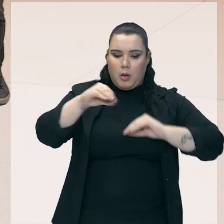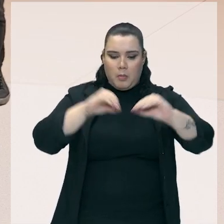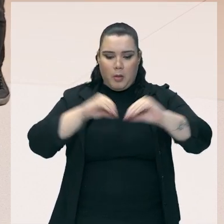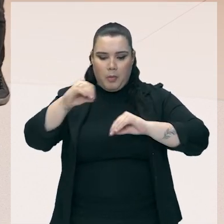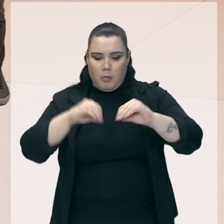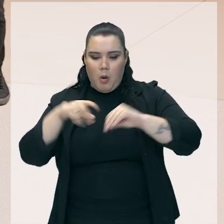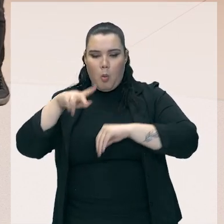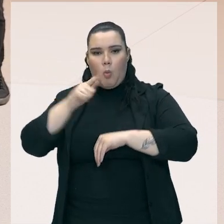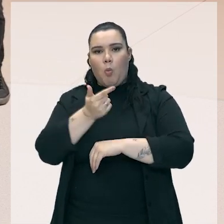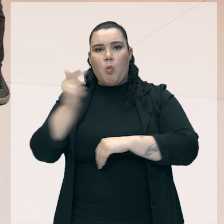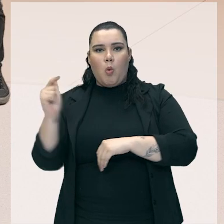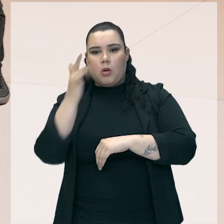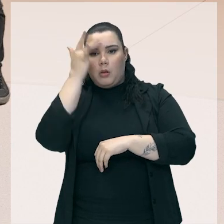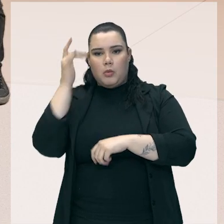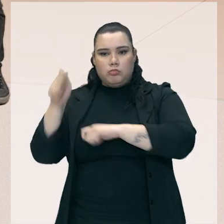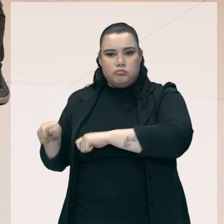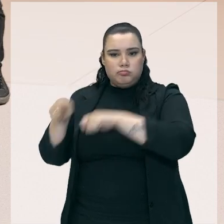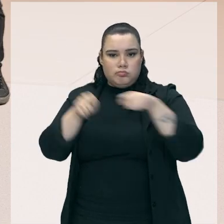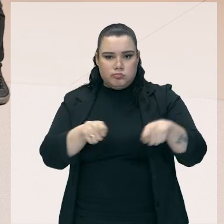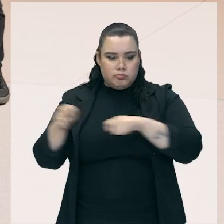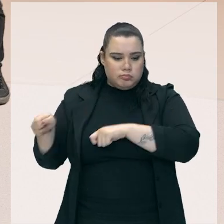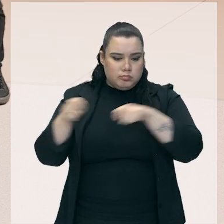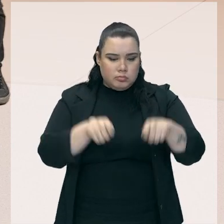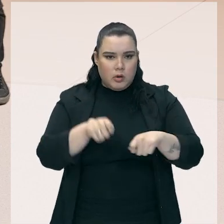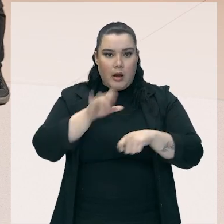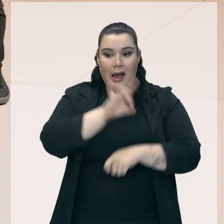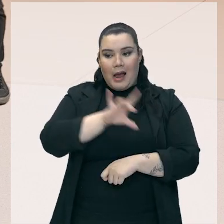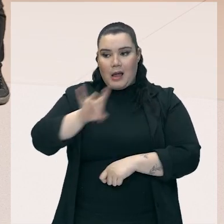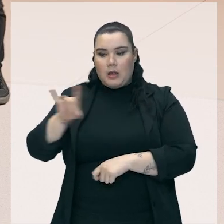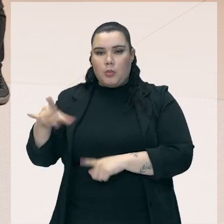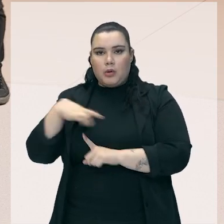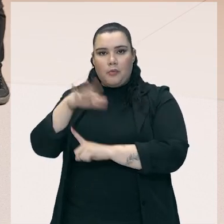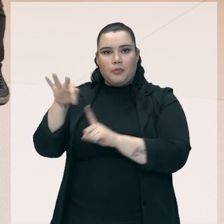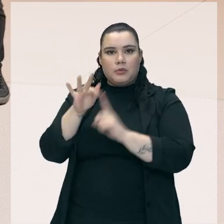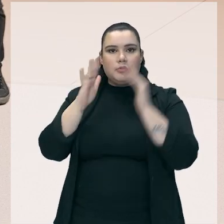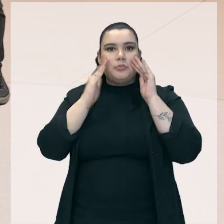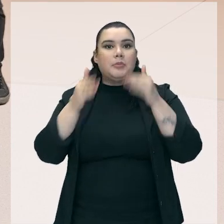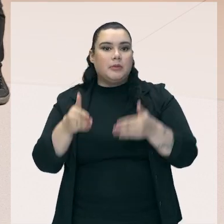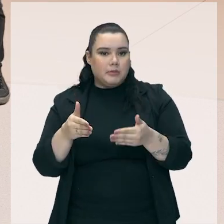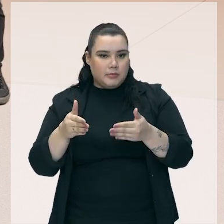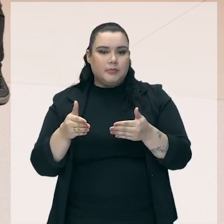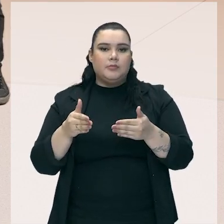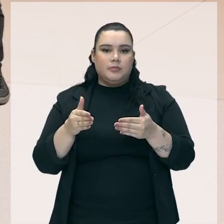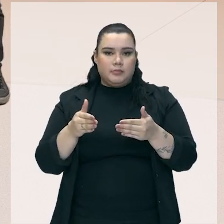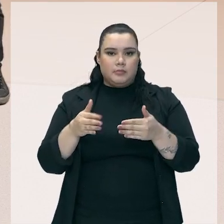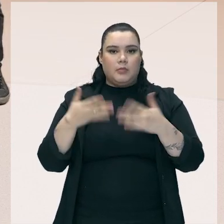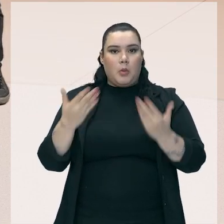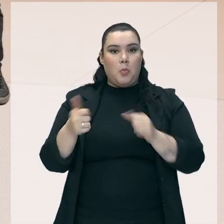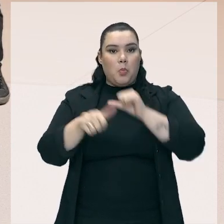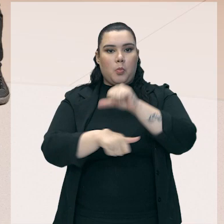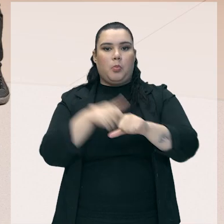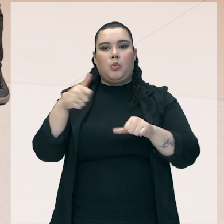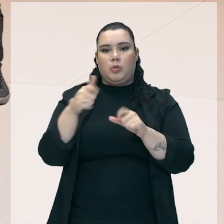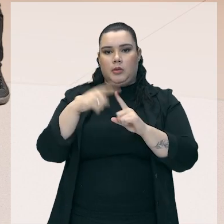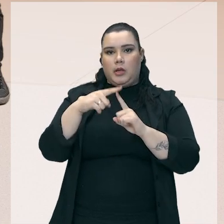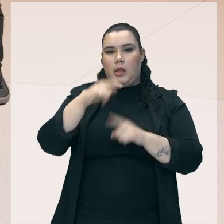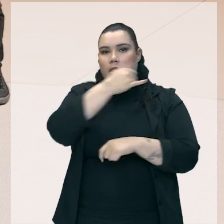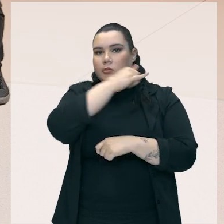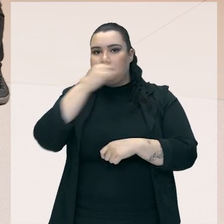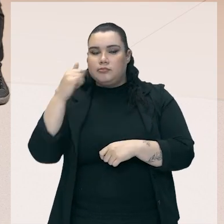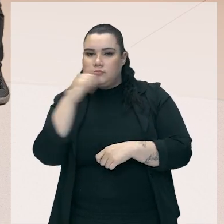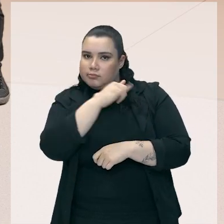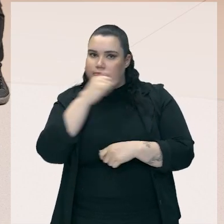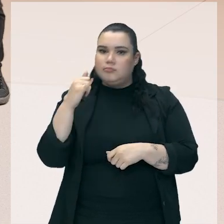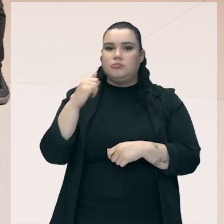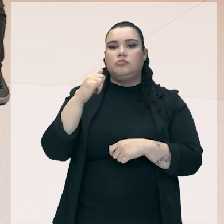a sua parte de trabalho. A própria energia utilizada nessas máquinas já muda para a energia elétrica, a